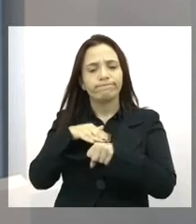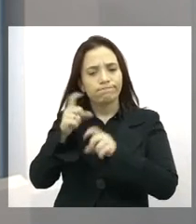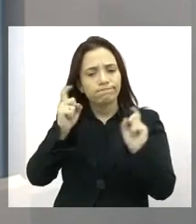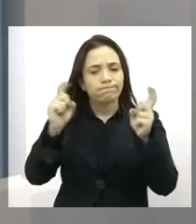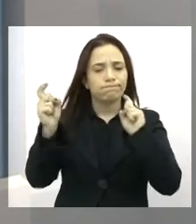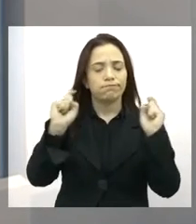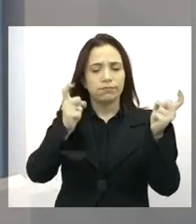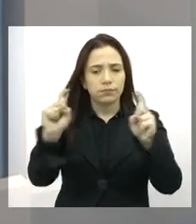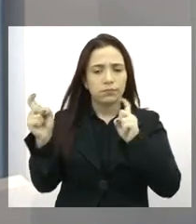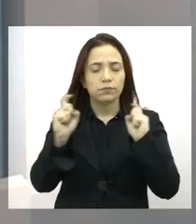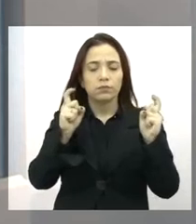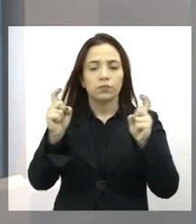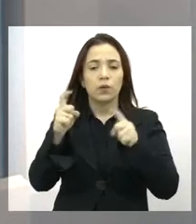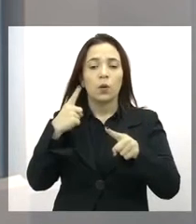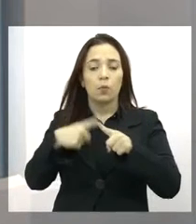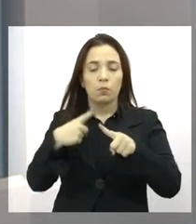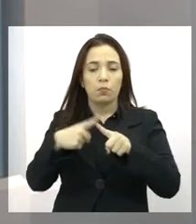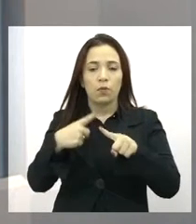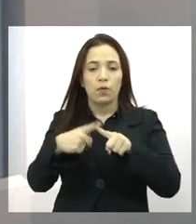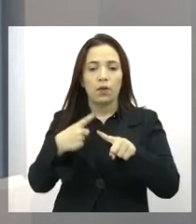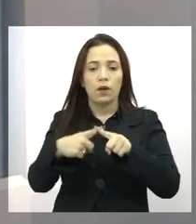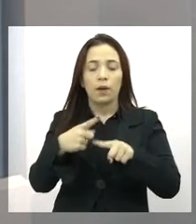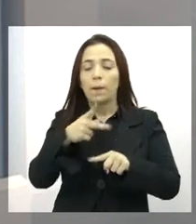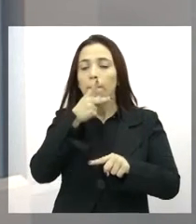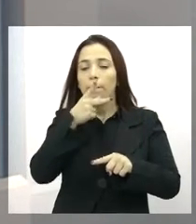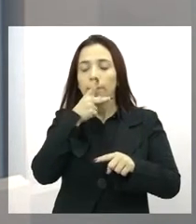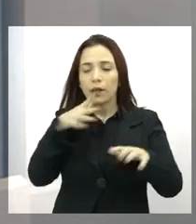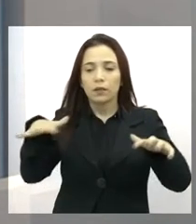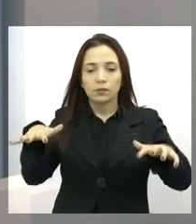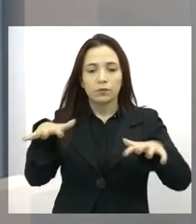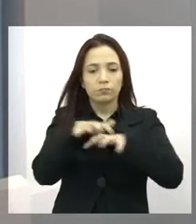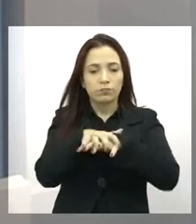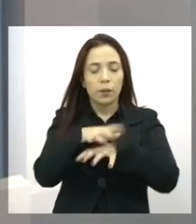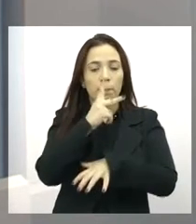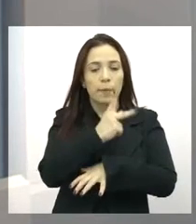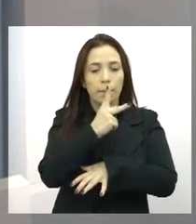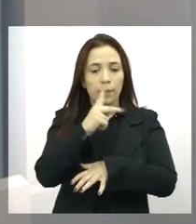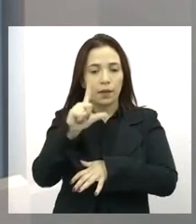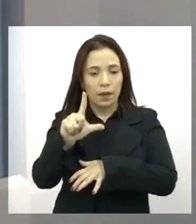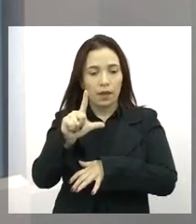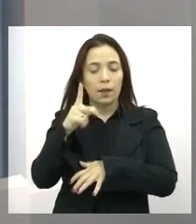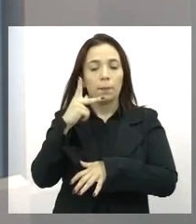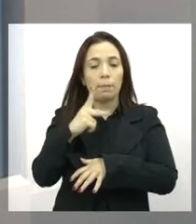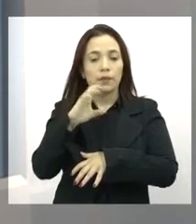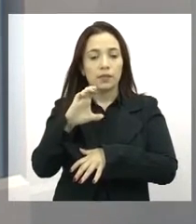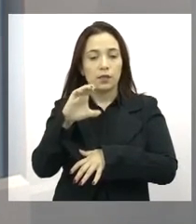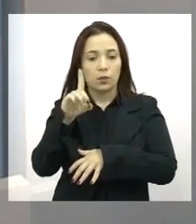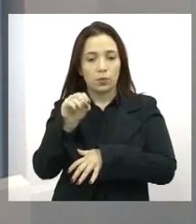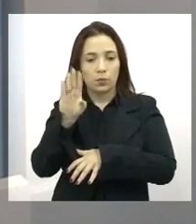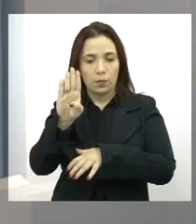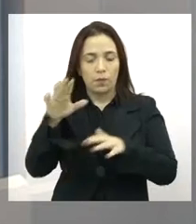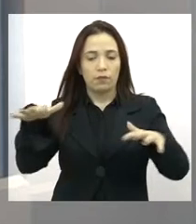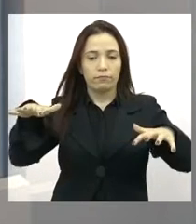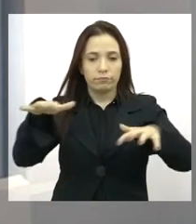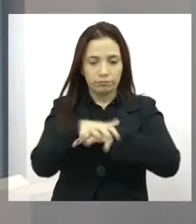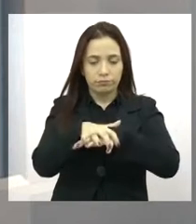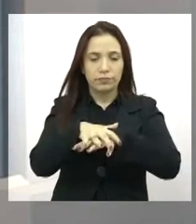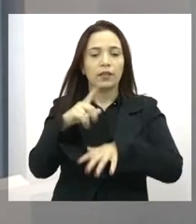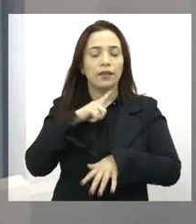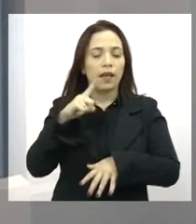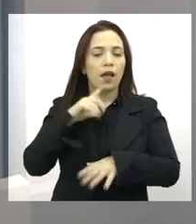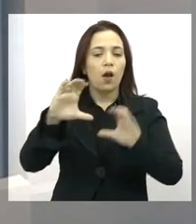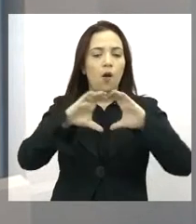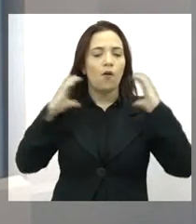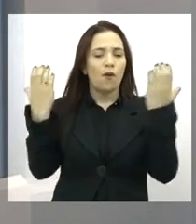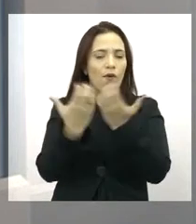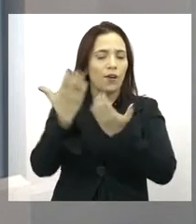discussão porque houve uma fusão, uma incorporação do PPL ao PCdoB no congresso realizado no final